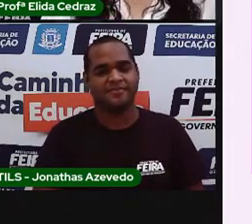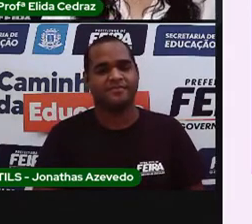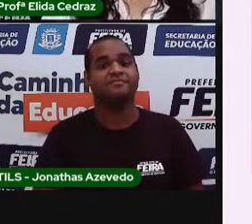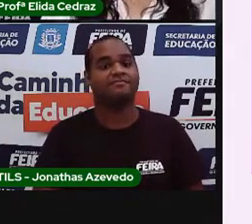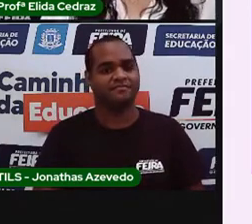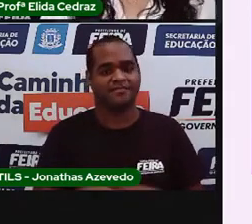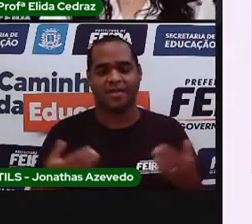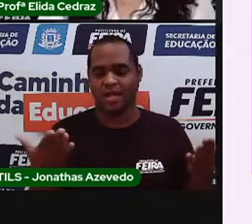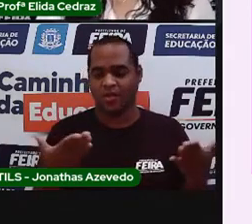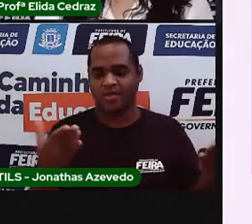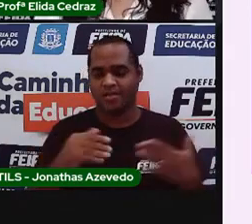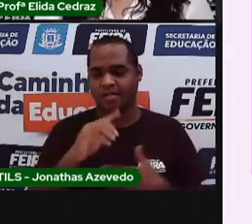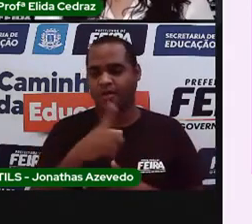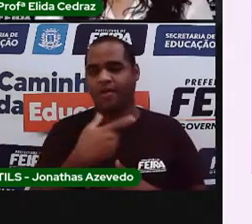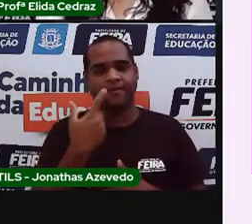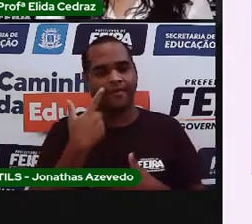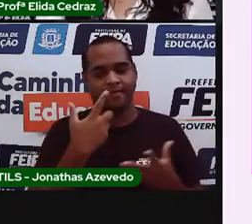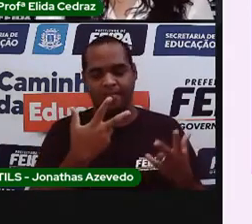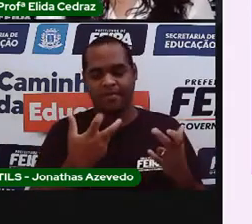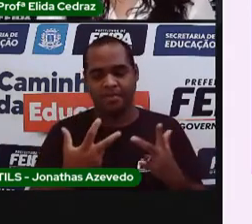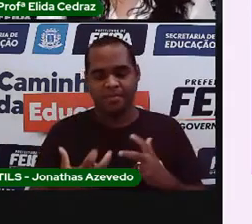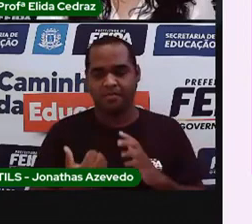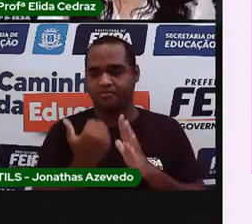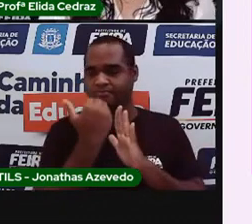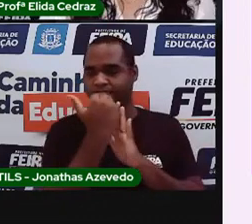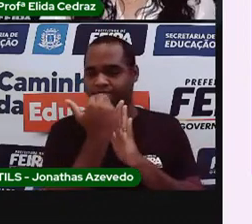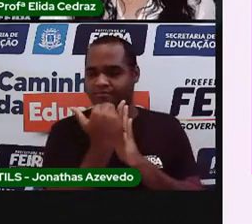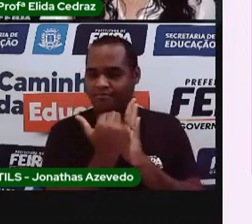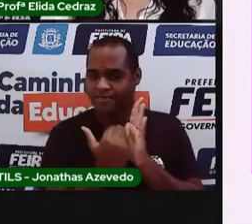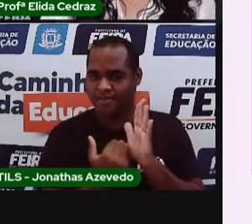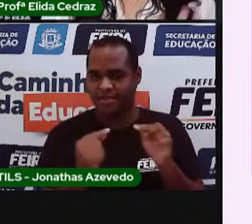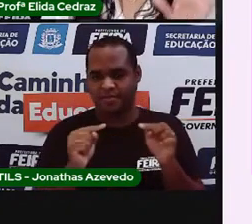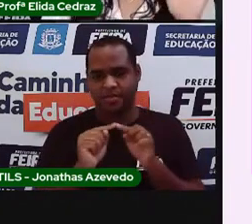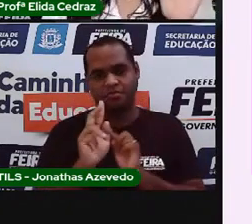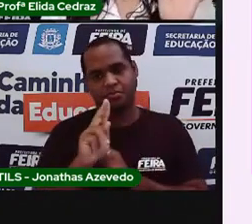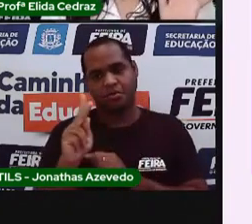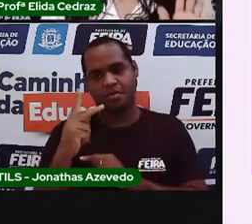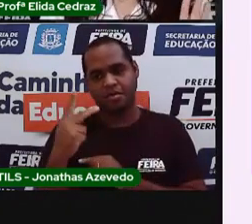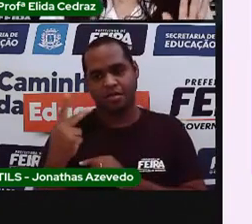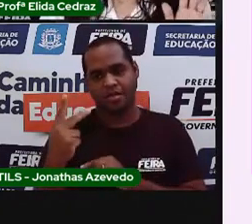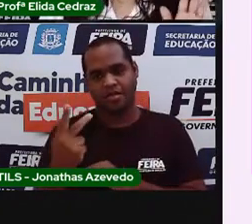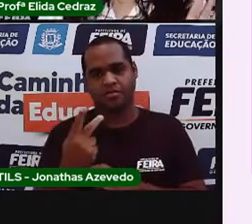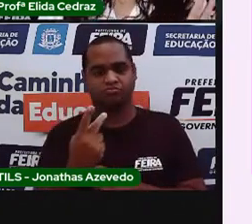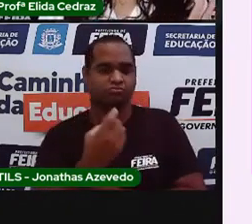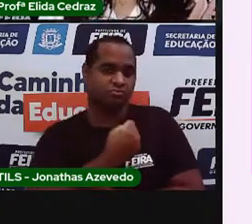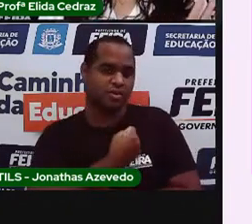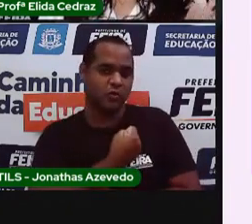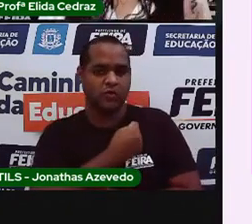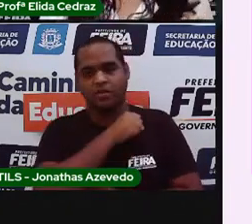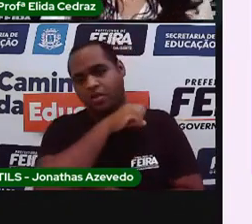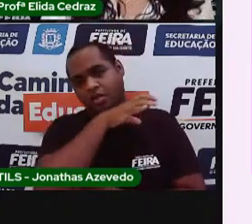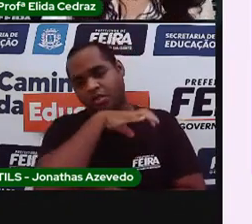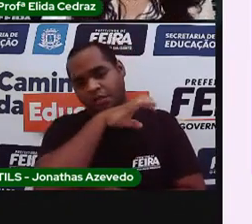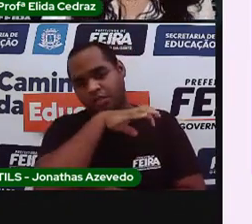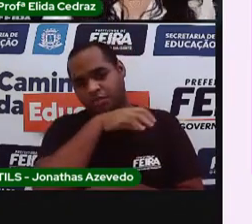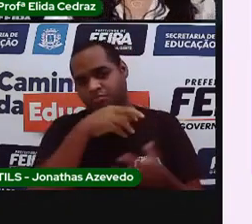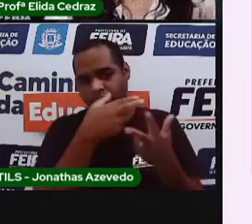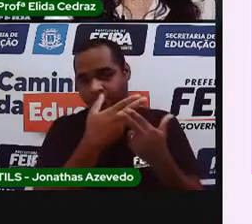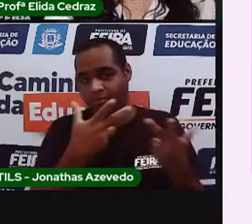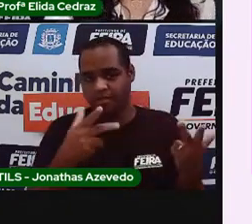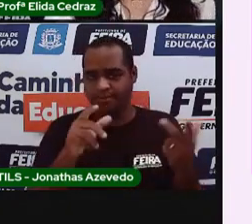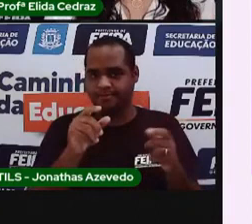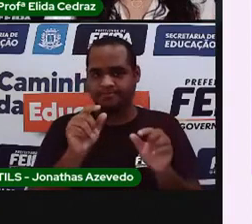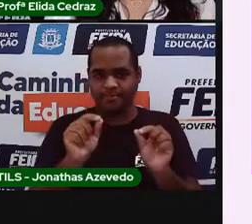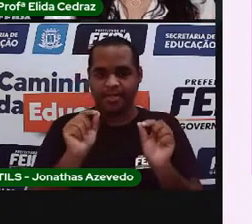Agora, nós vamos fazer uma lista com o nome de cinco animais com